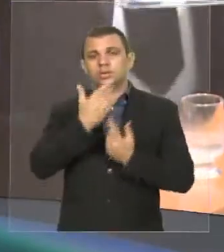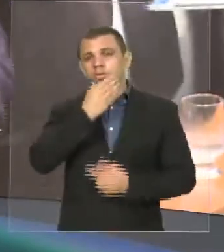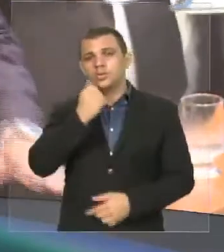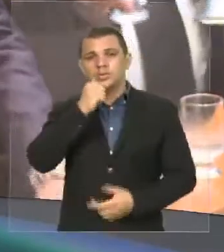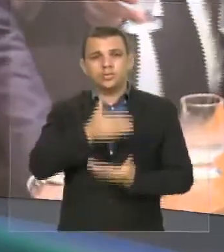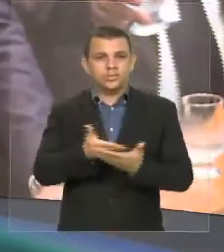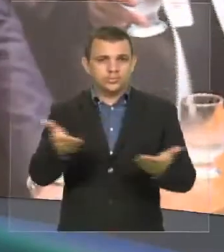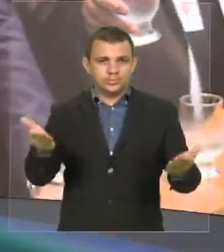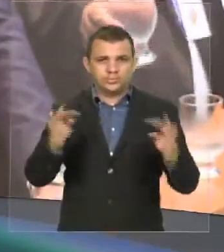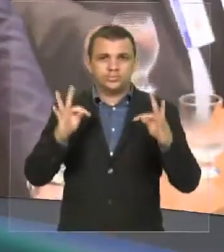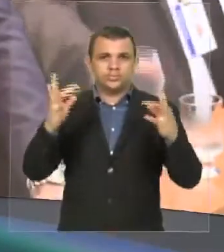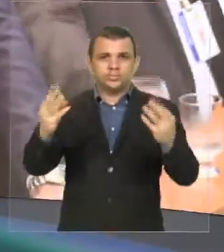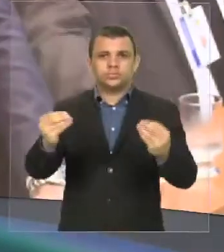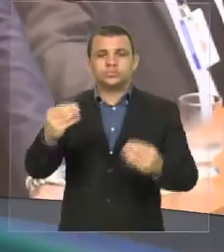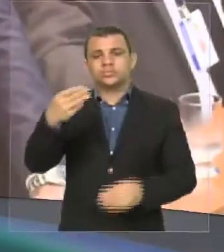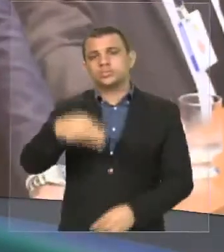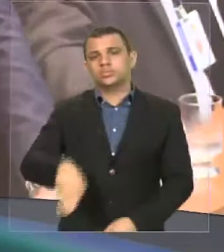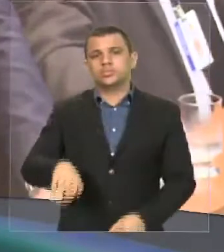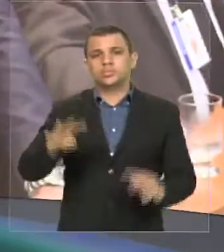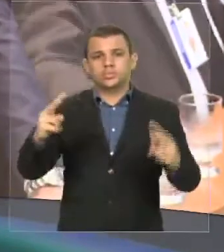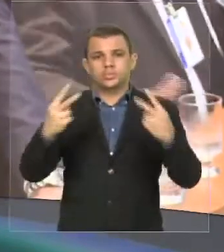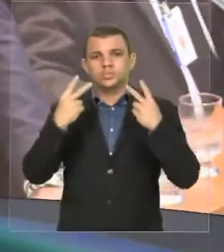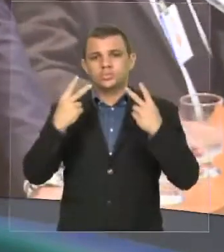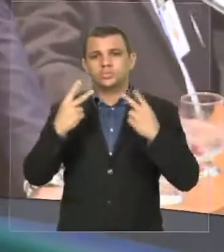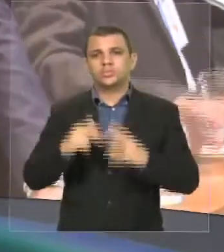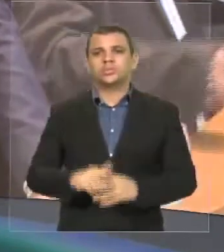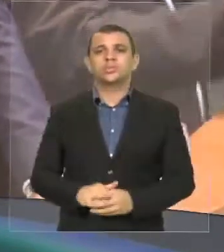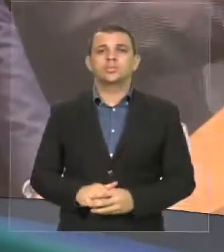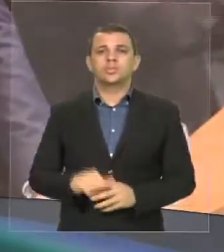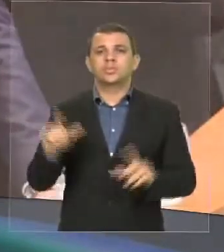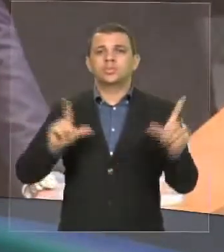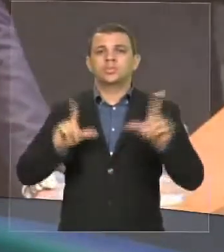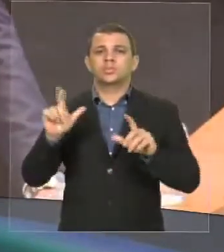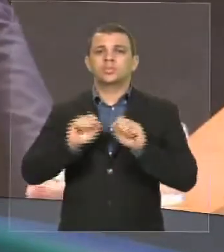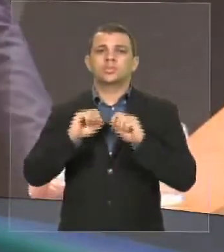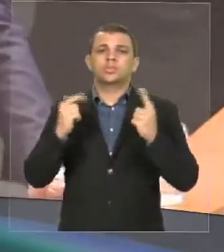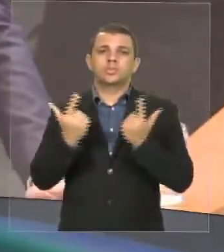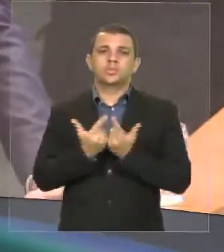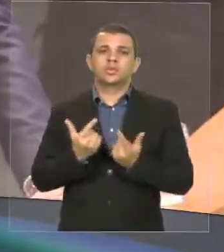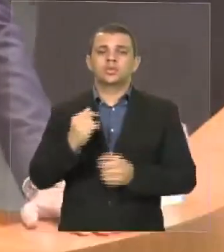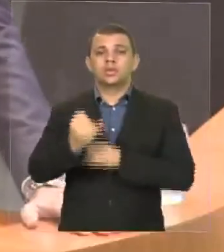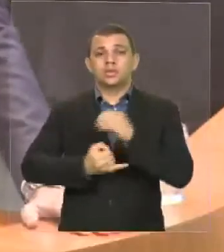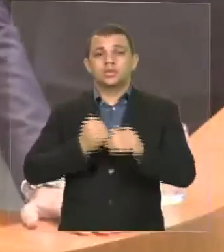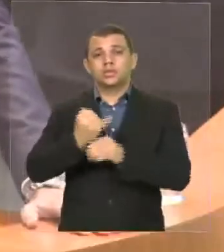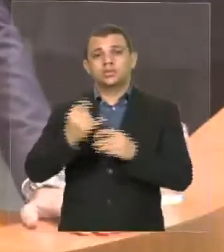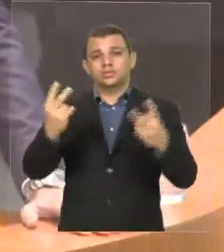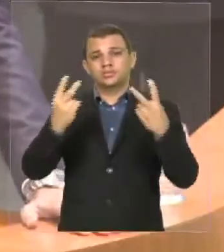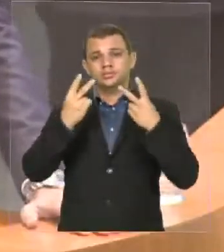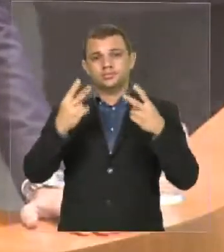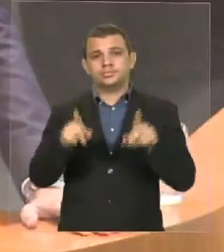maranhenses que estão nos assistindo na TV Assembleia, internautas.